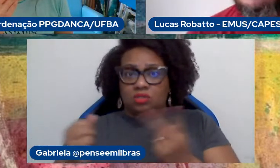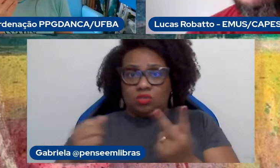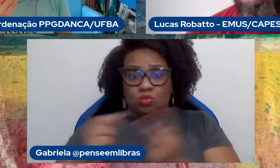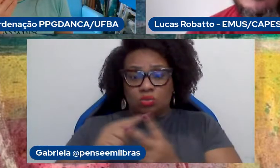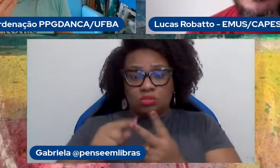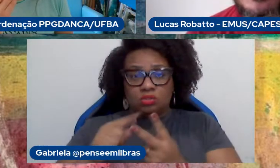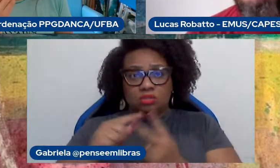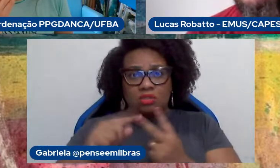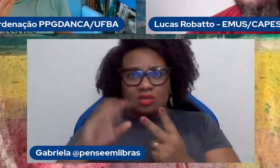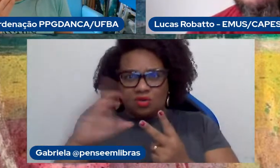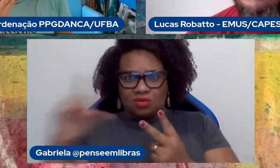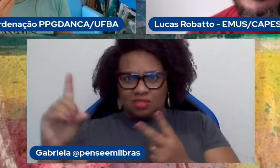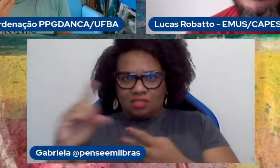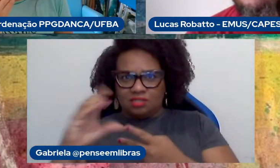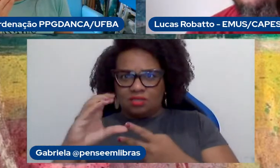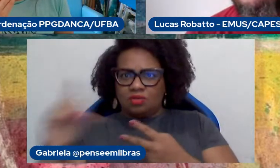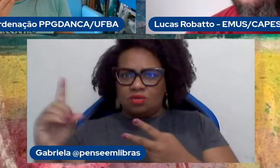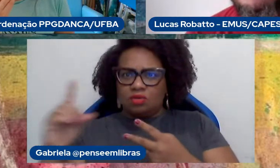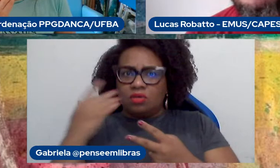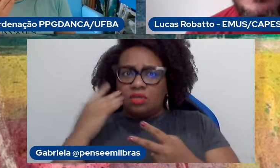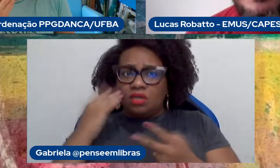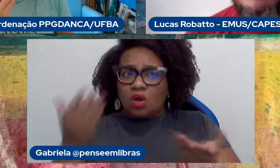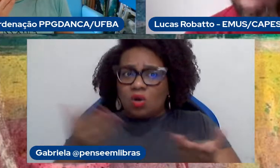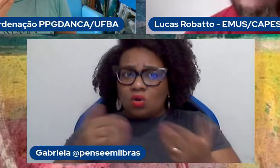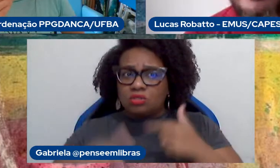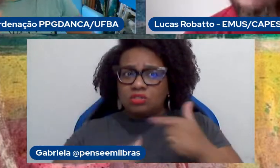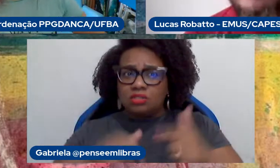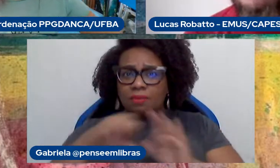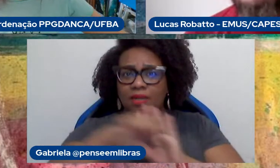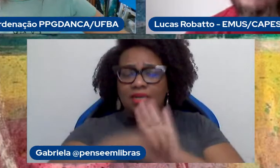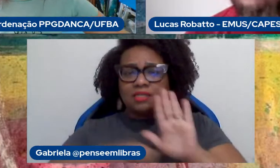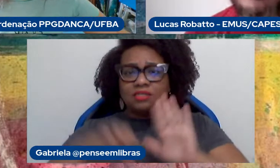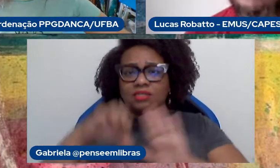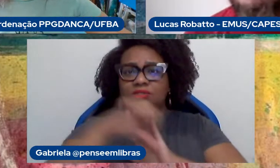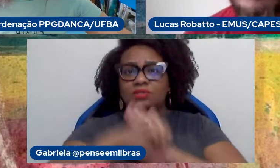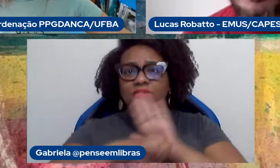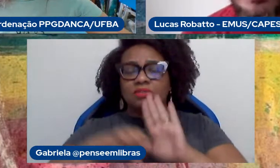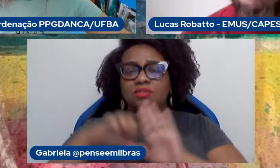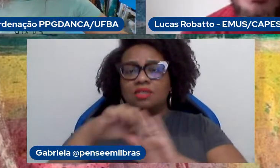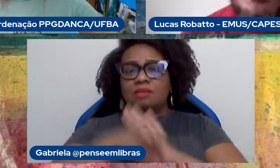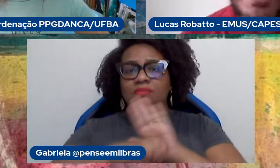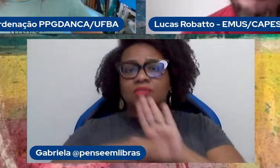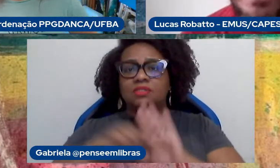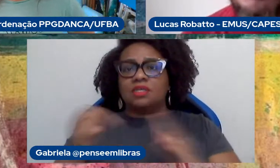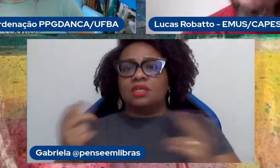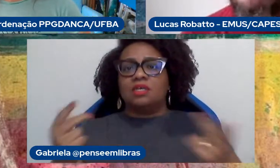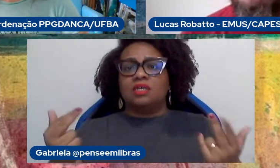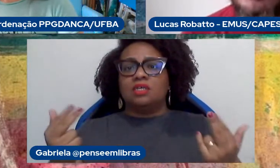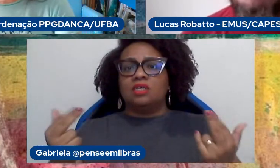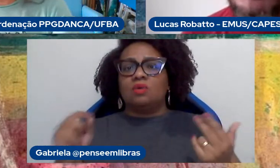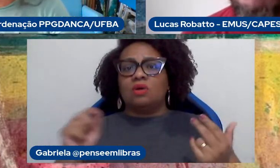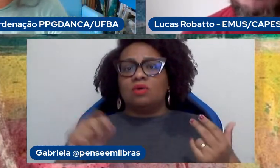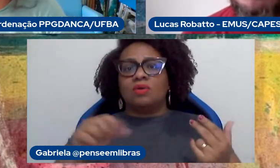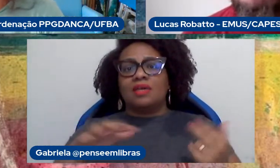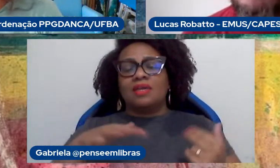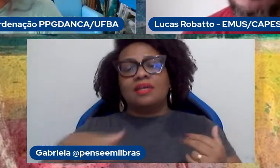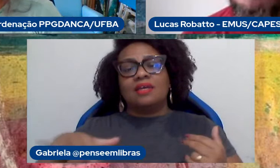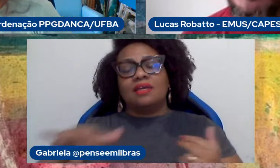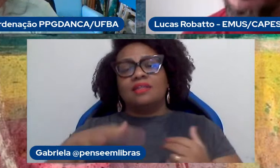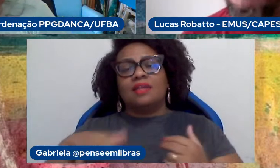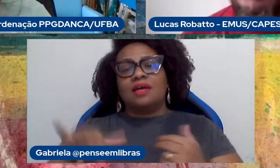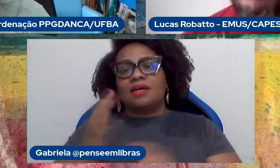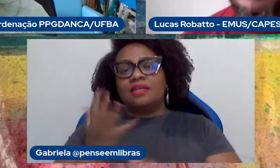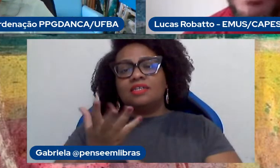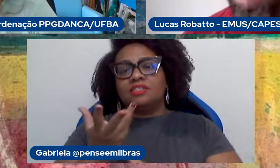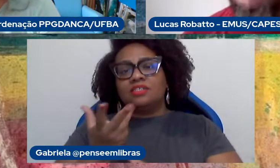que trabalhar na CAPES hoje é estar aceitando o que está acontecendo. Nós, na área de artes, não temos essa posição, nós